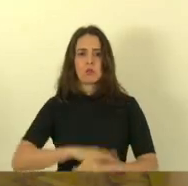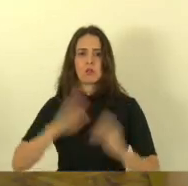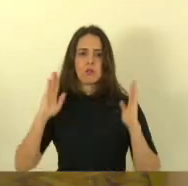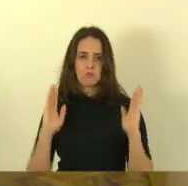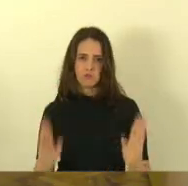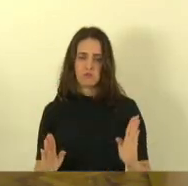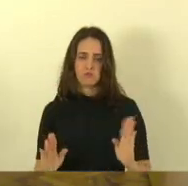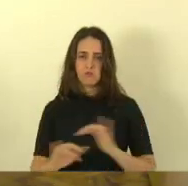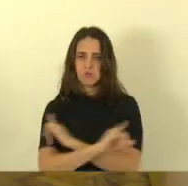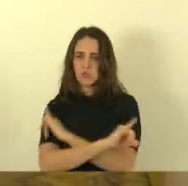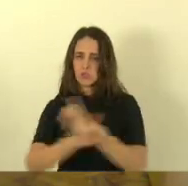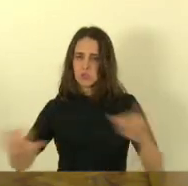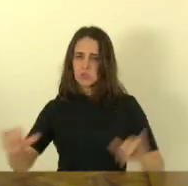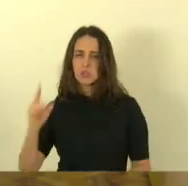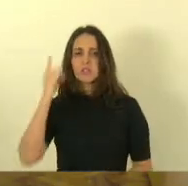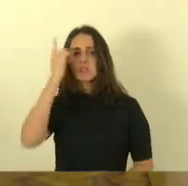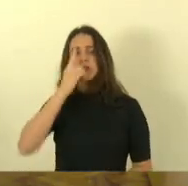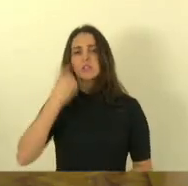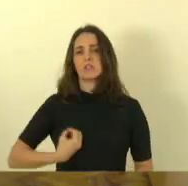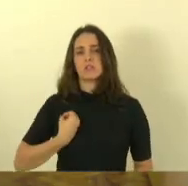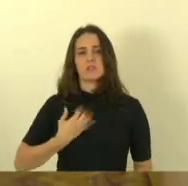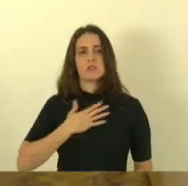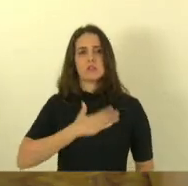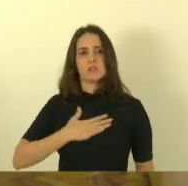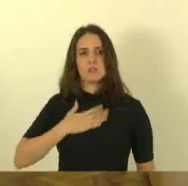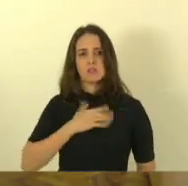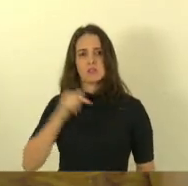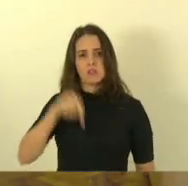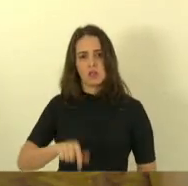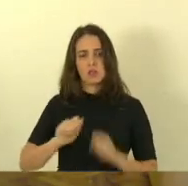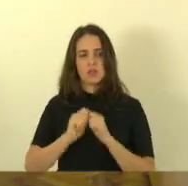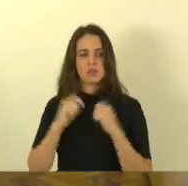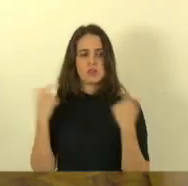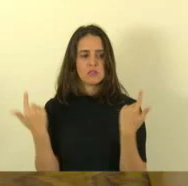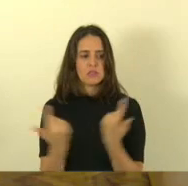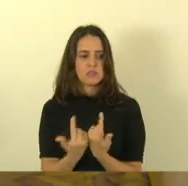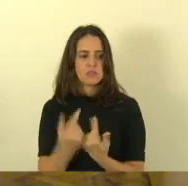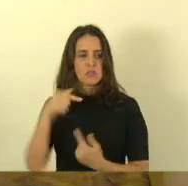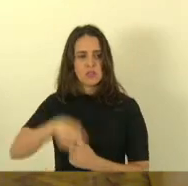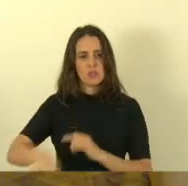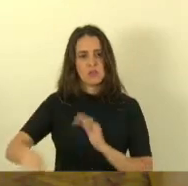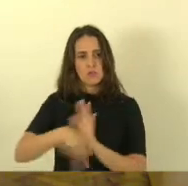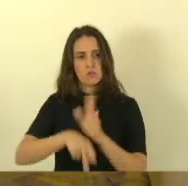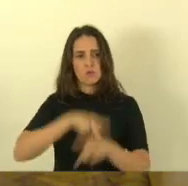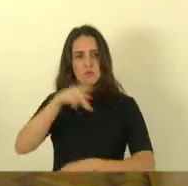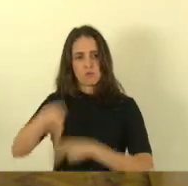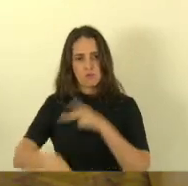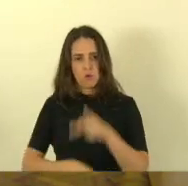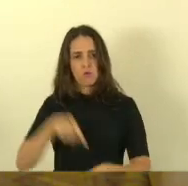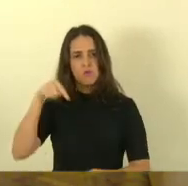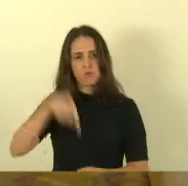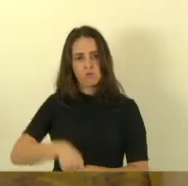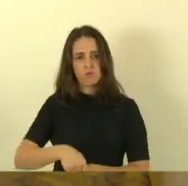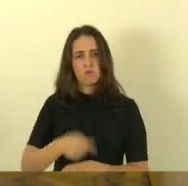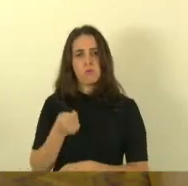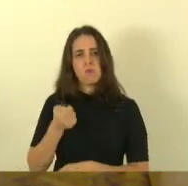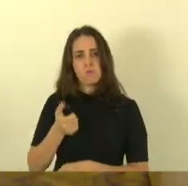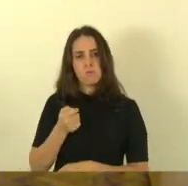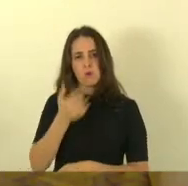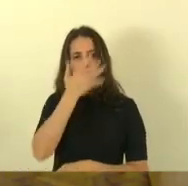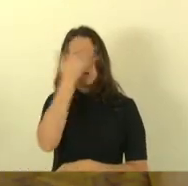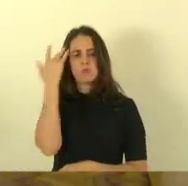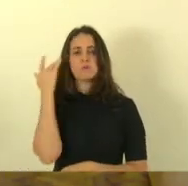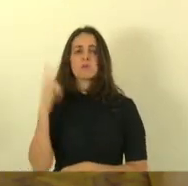presentes que é um prazer estar aqui nesta casa na casa da população onde pouca população